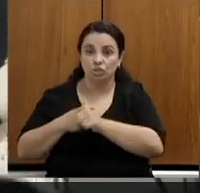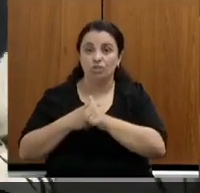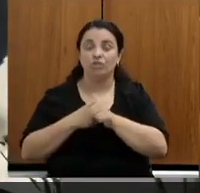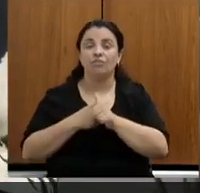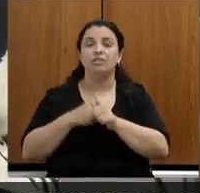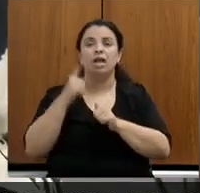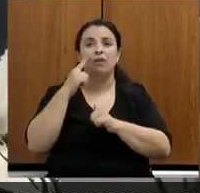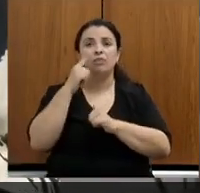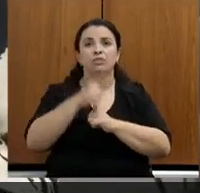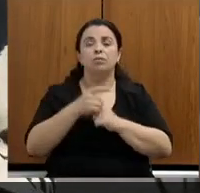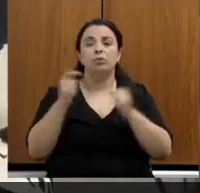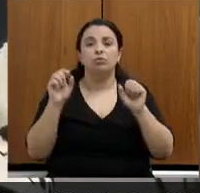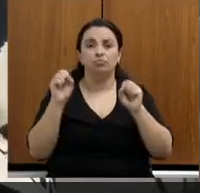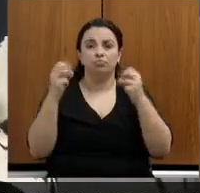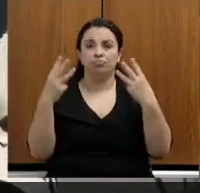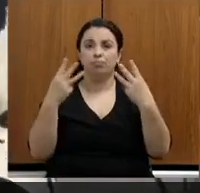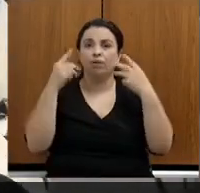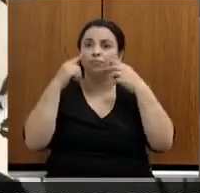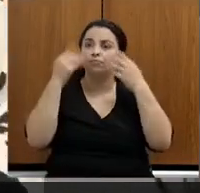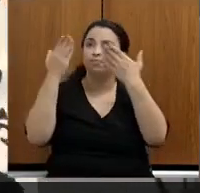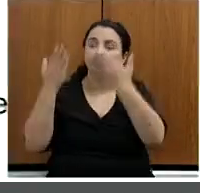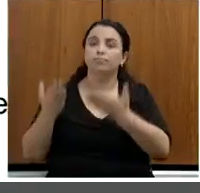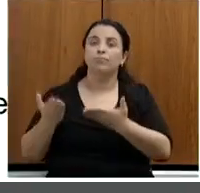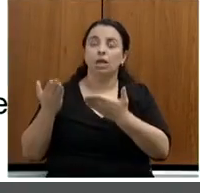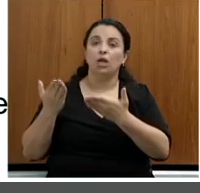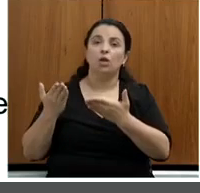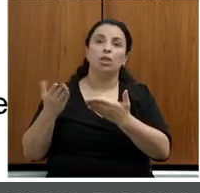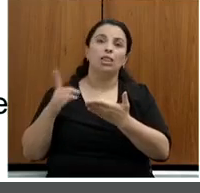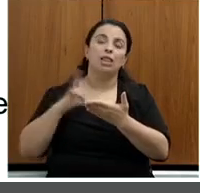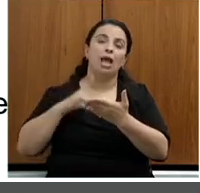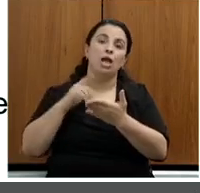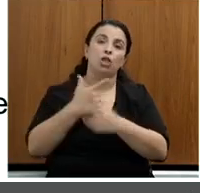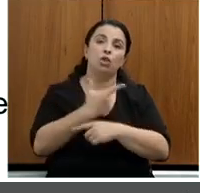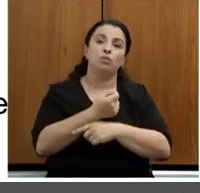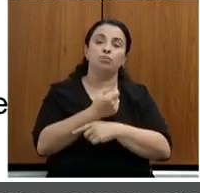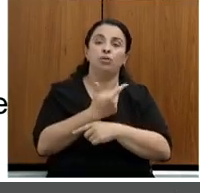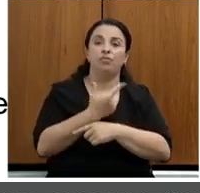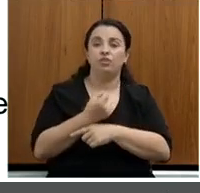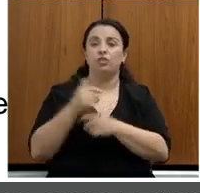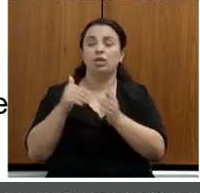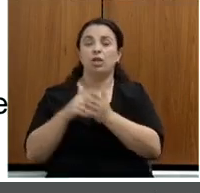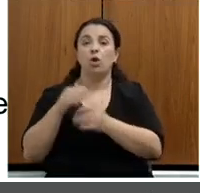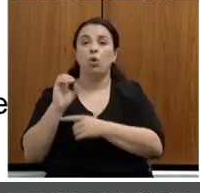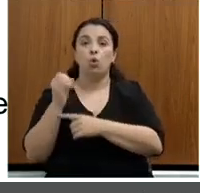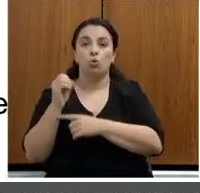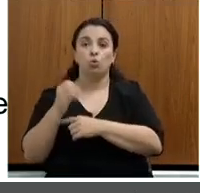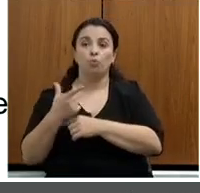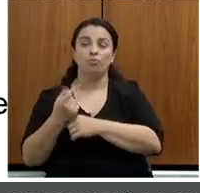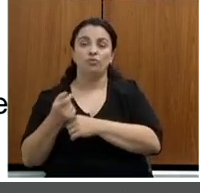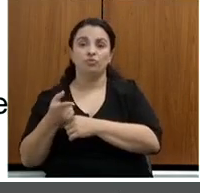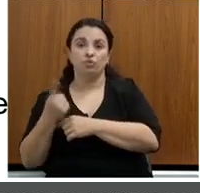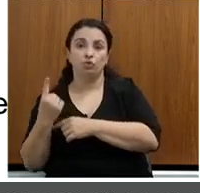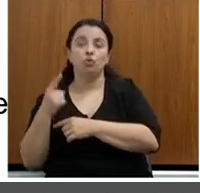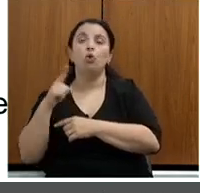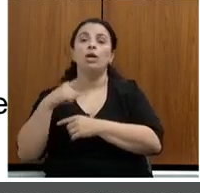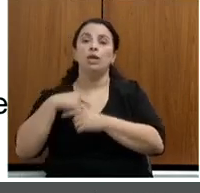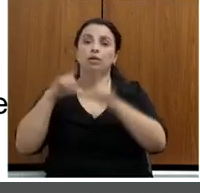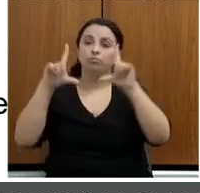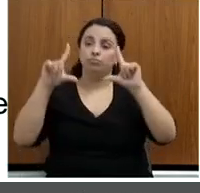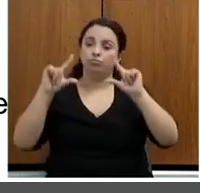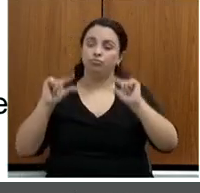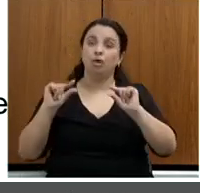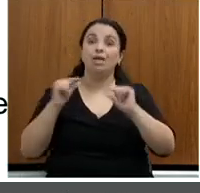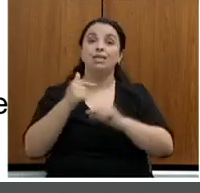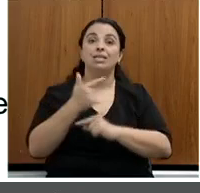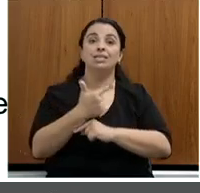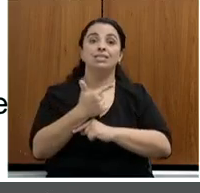vocês podem ver o número de 2020 até outubro de 2021 com redução de 71% do passivo se